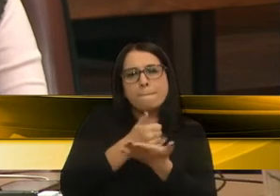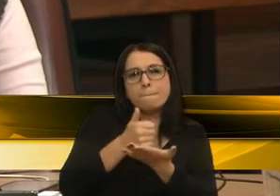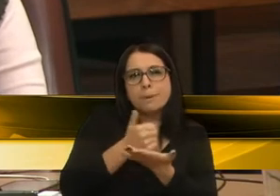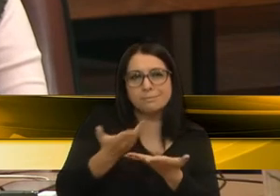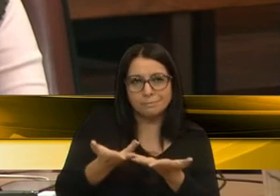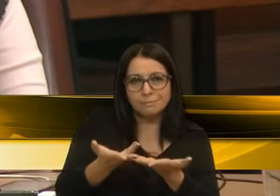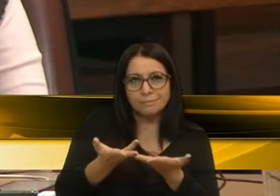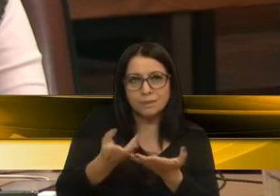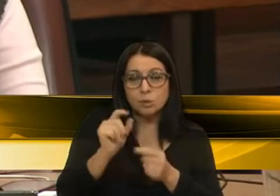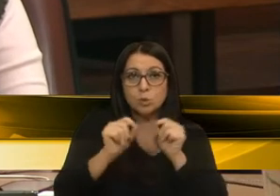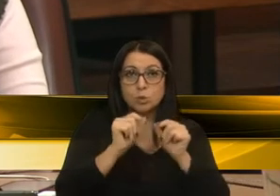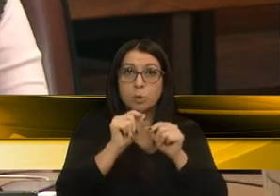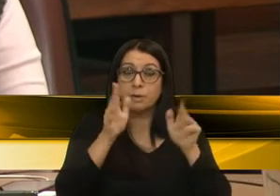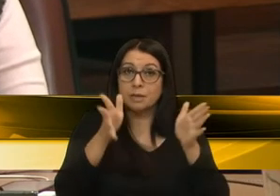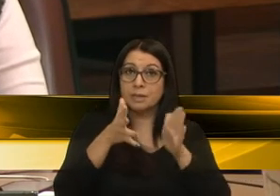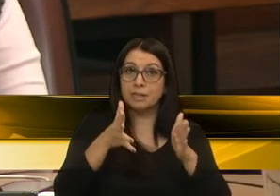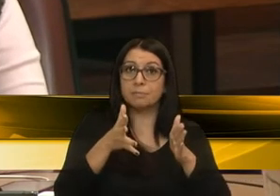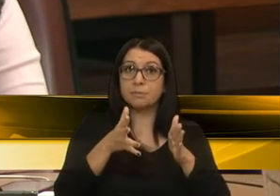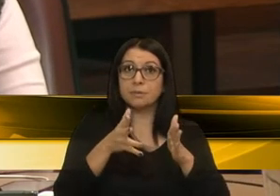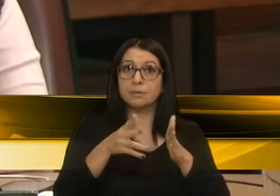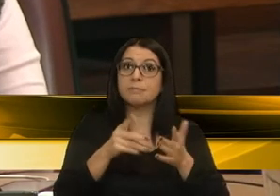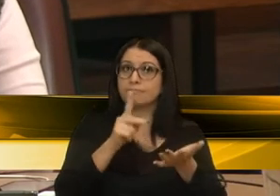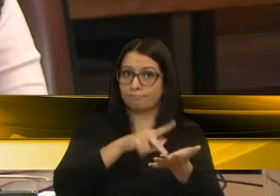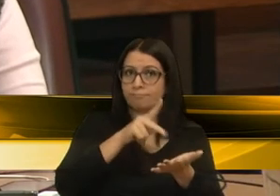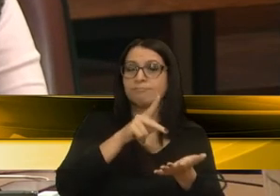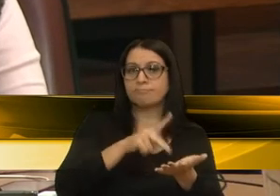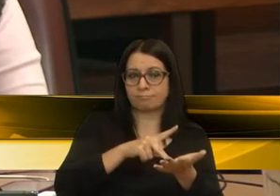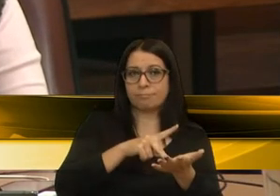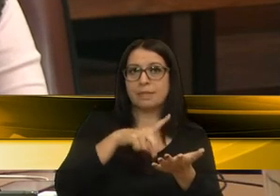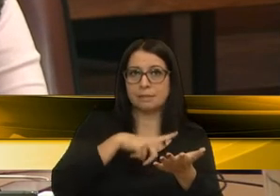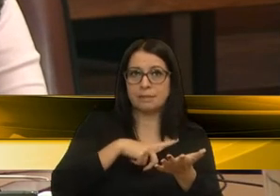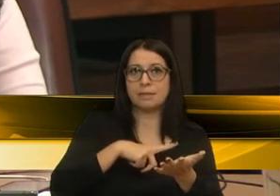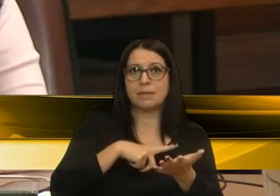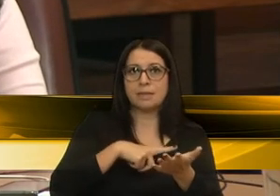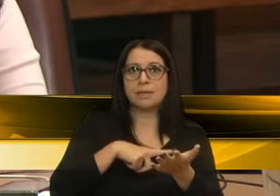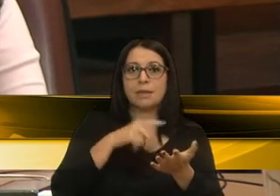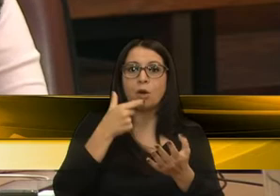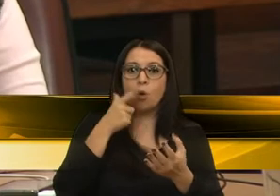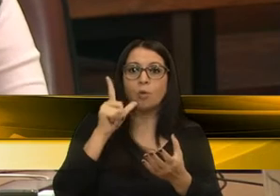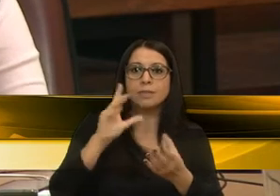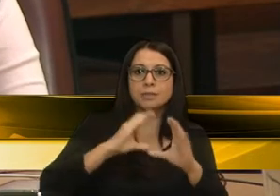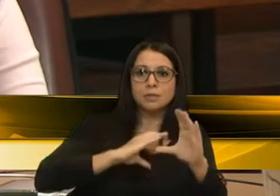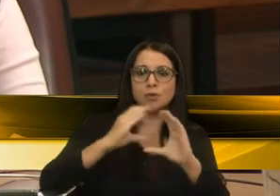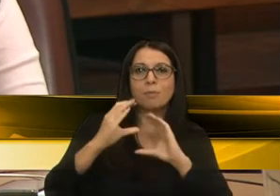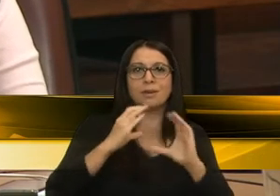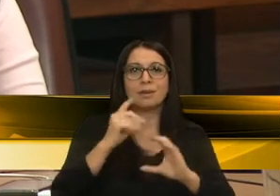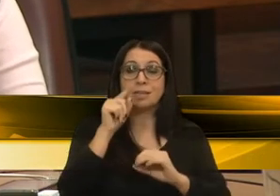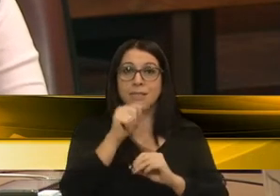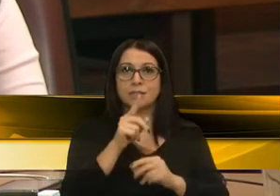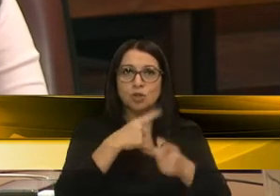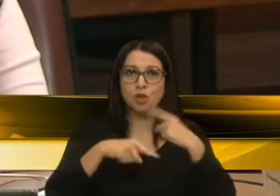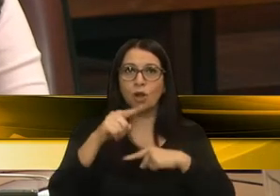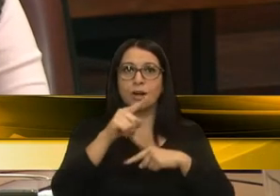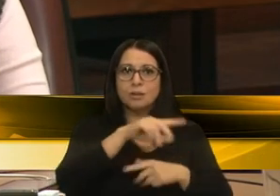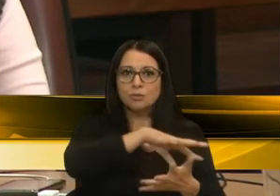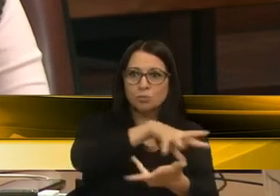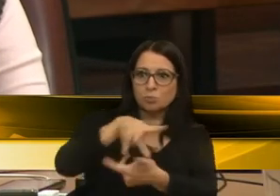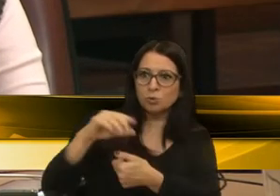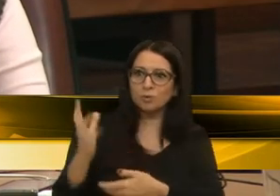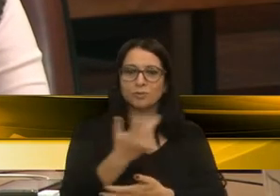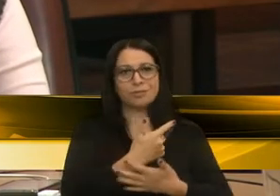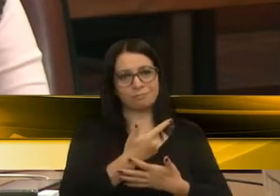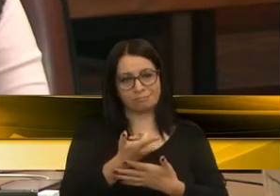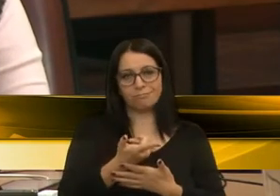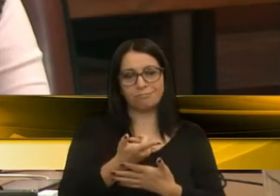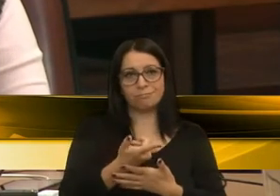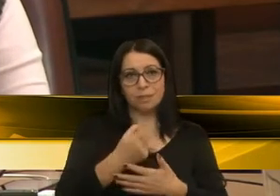a respeito de Libras, a gente, de fato, garante que as pessoas possam se comunicar e isso se torna universal. Então,